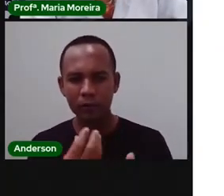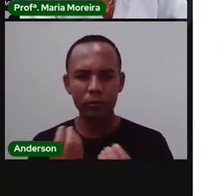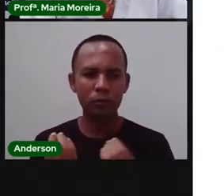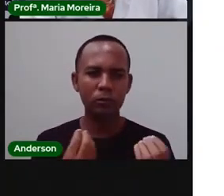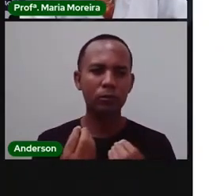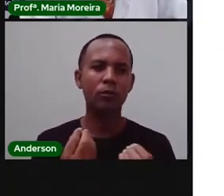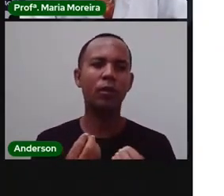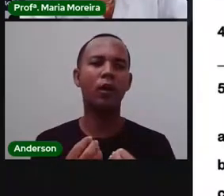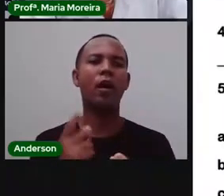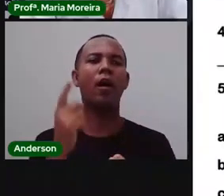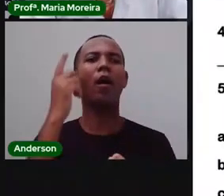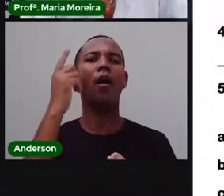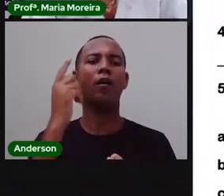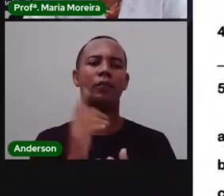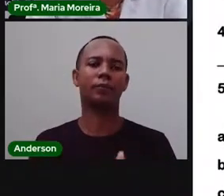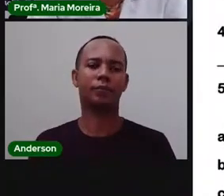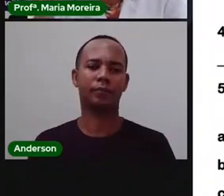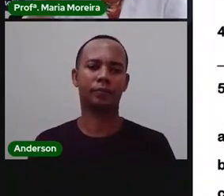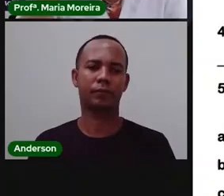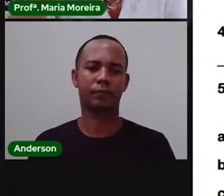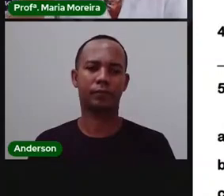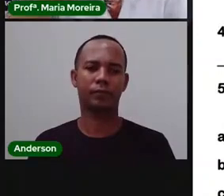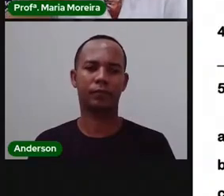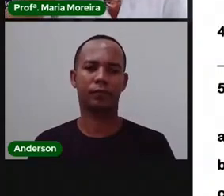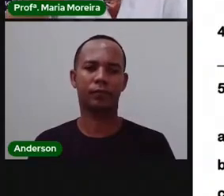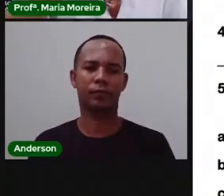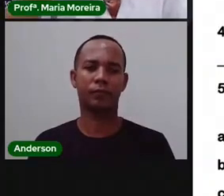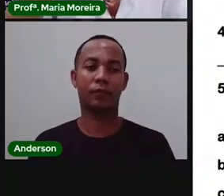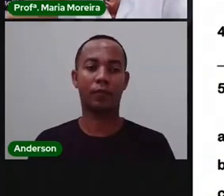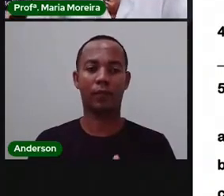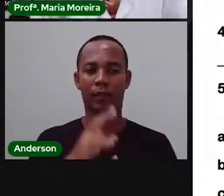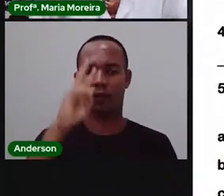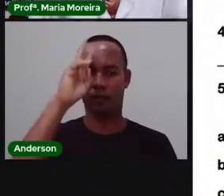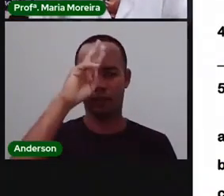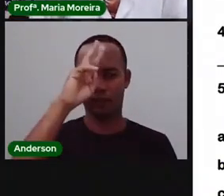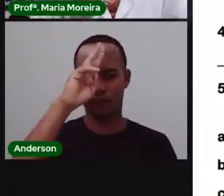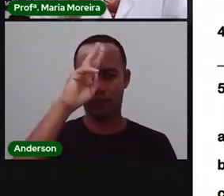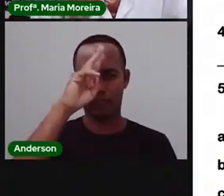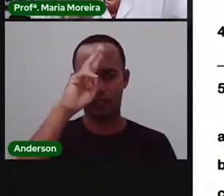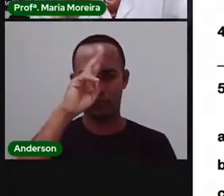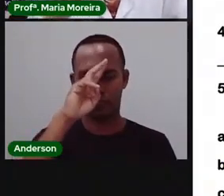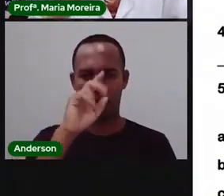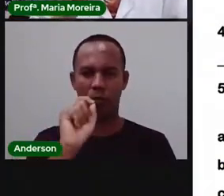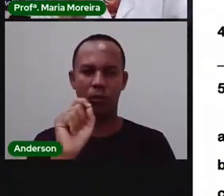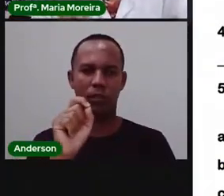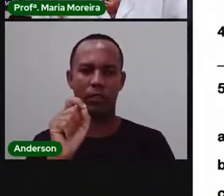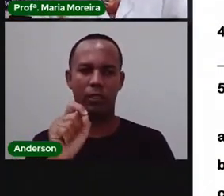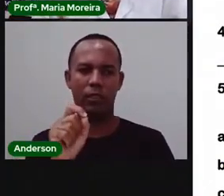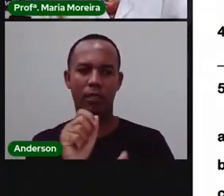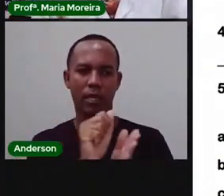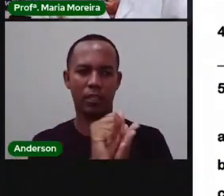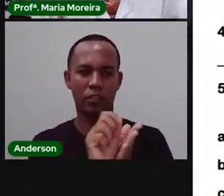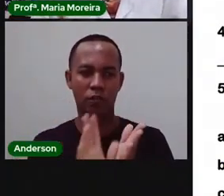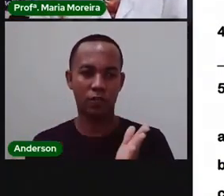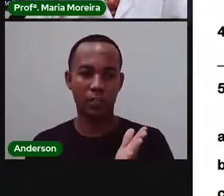vocês Certo? Bom Relembrando Que Essa atividade